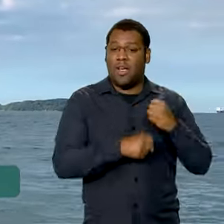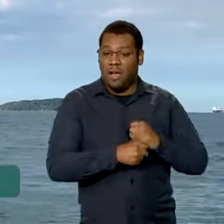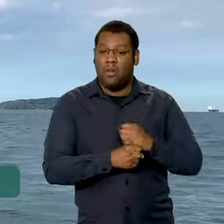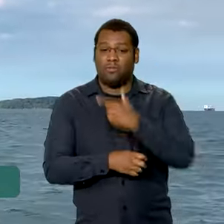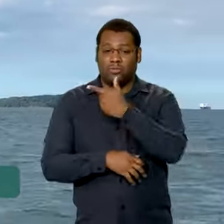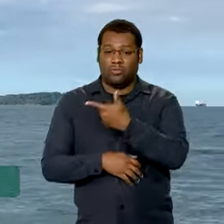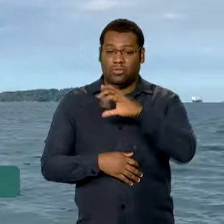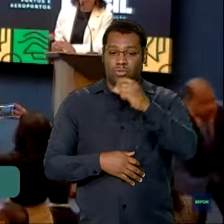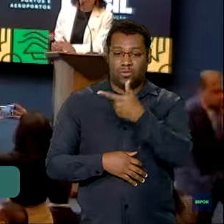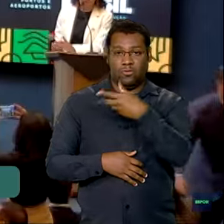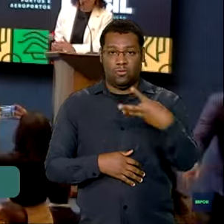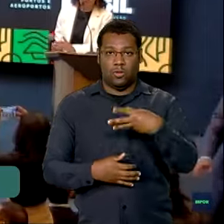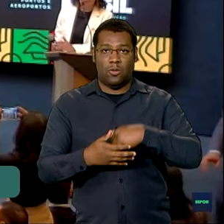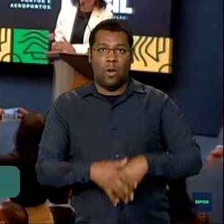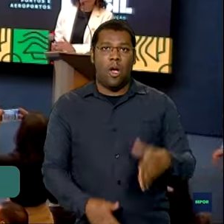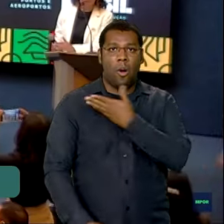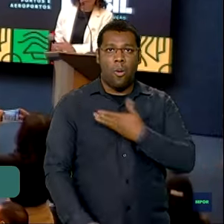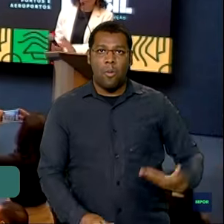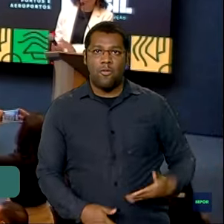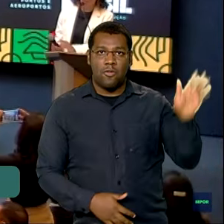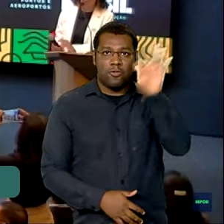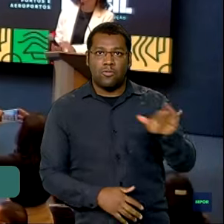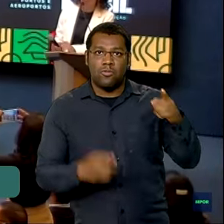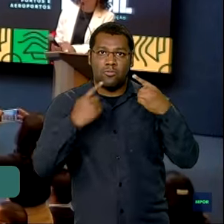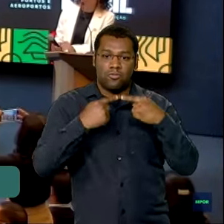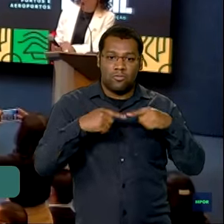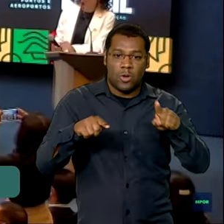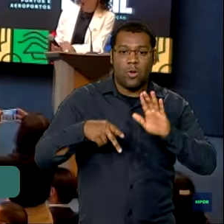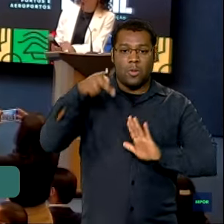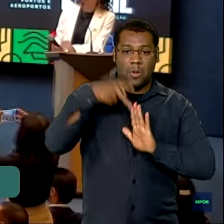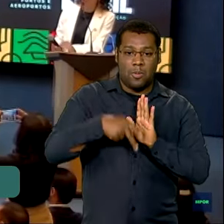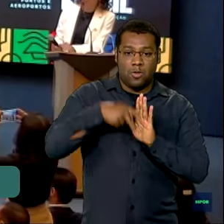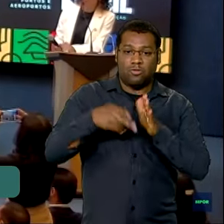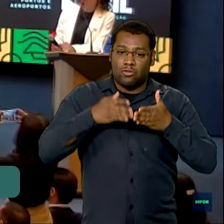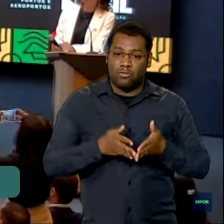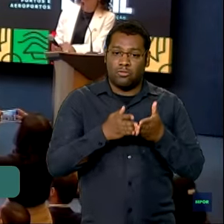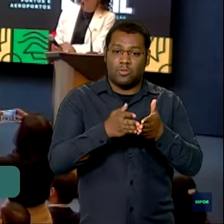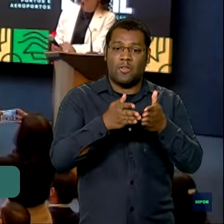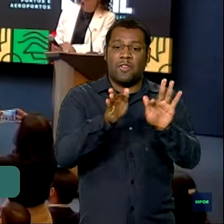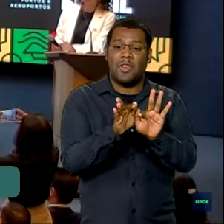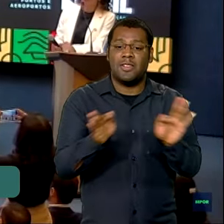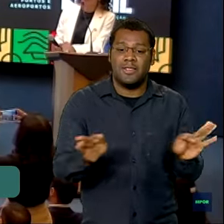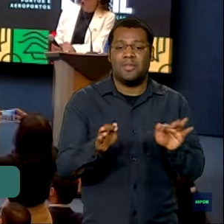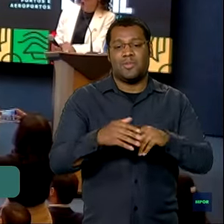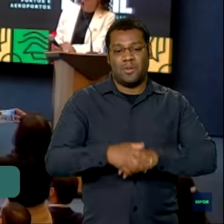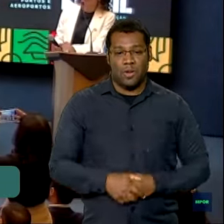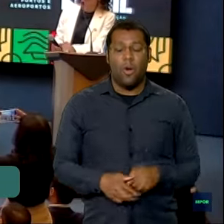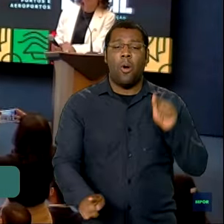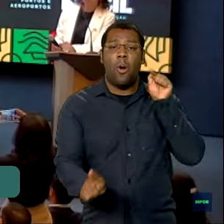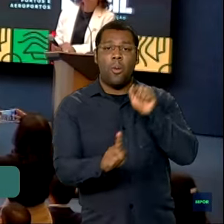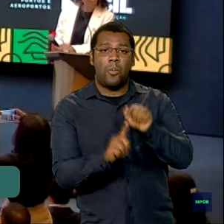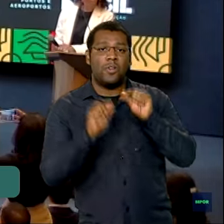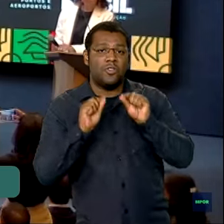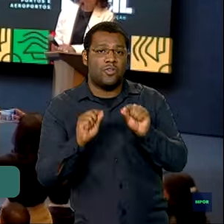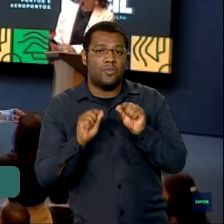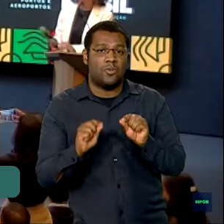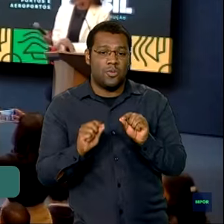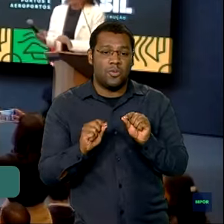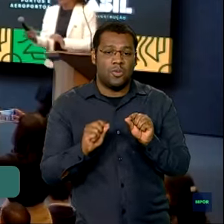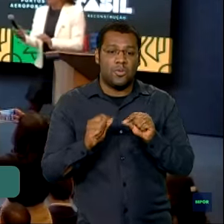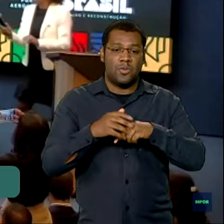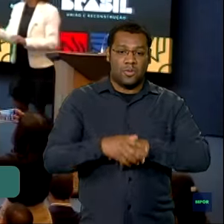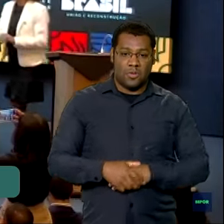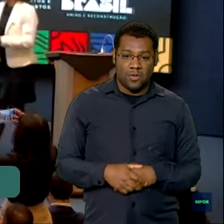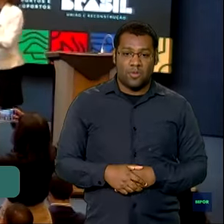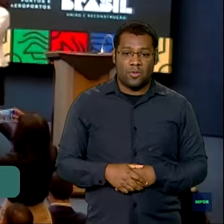aumentem ainda mais, o governo federal lançou o programa Navegue Simples. O objetivo é simplificar processos